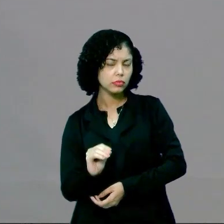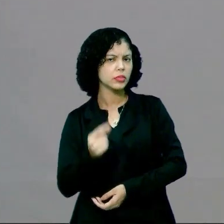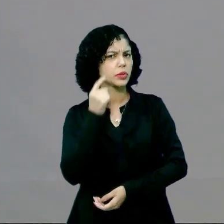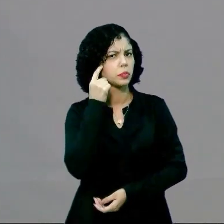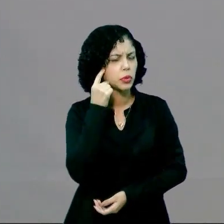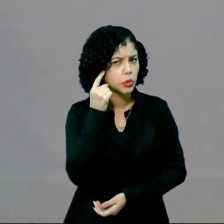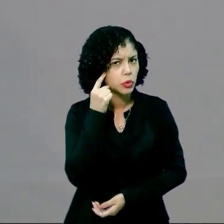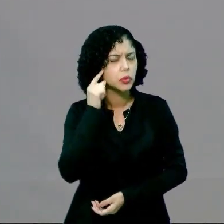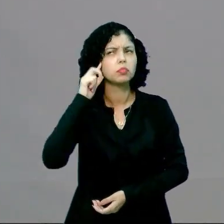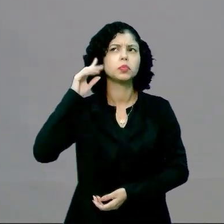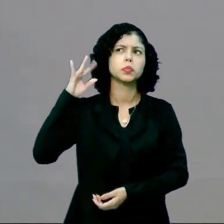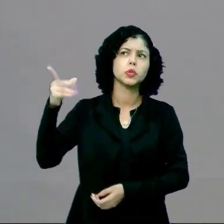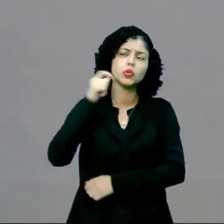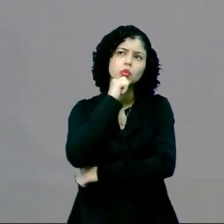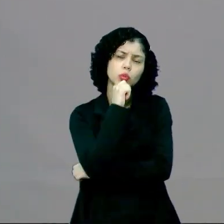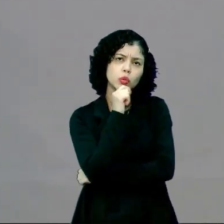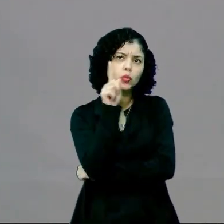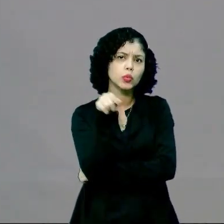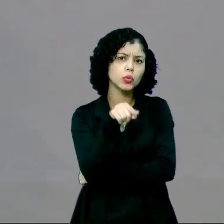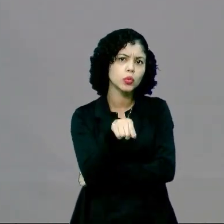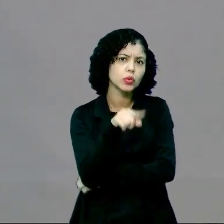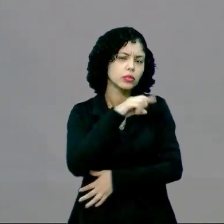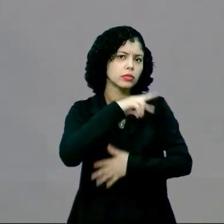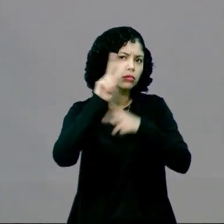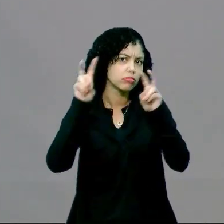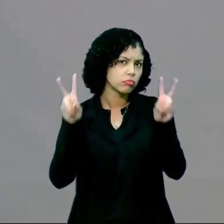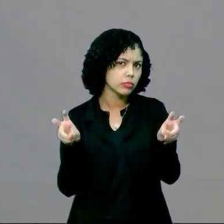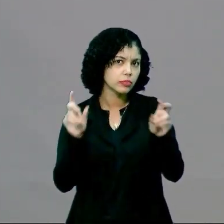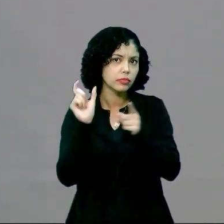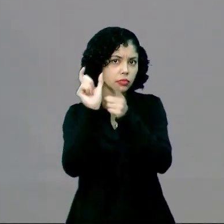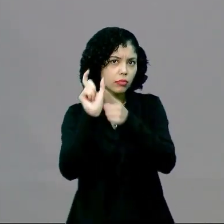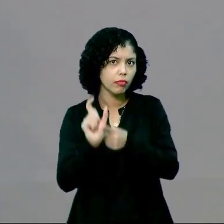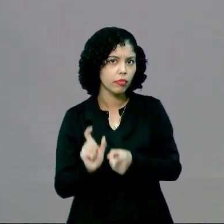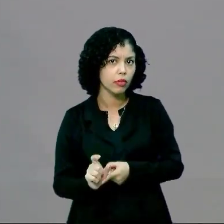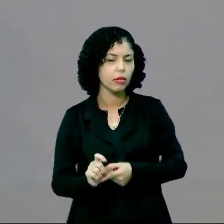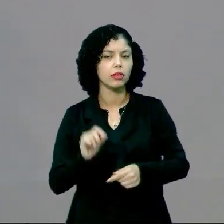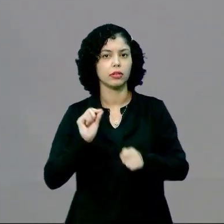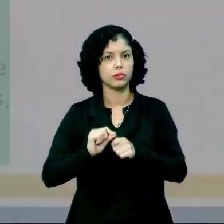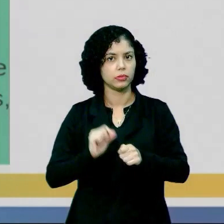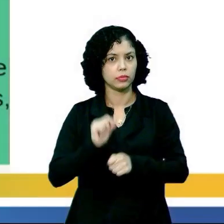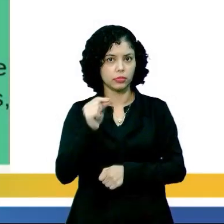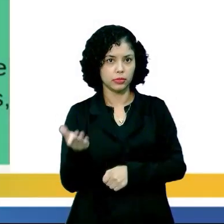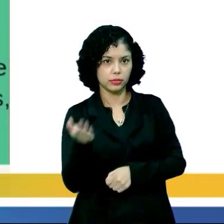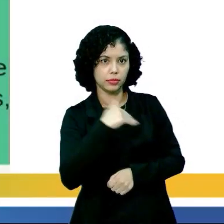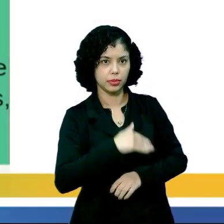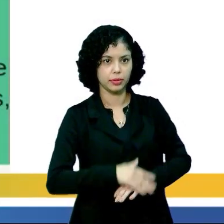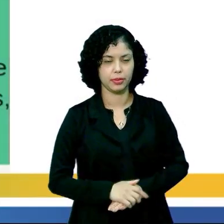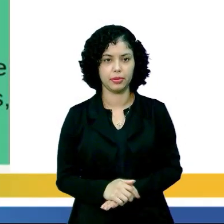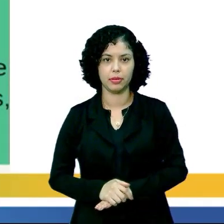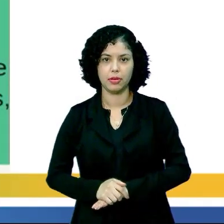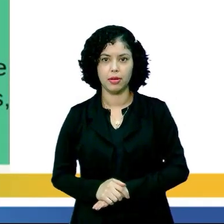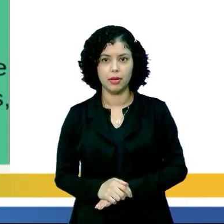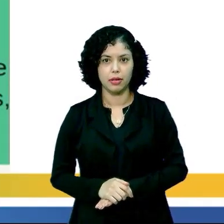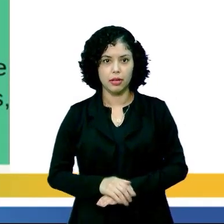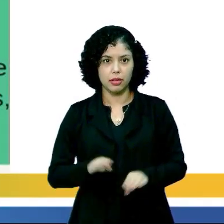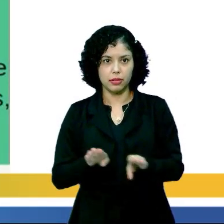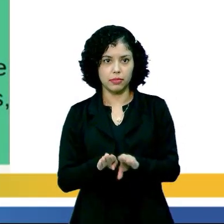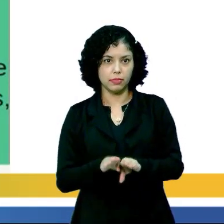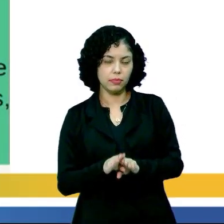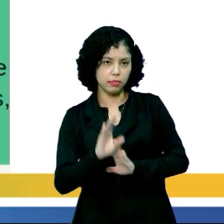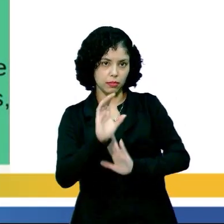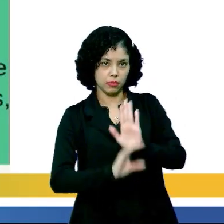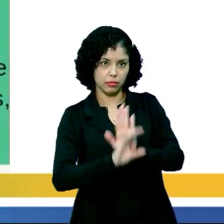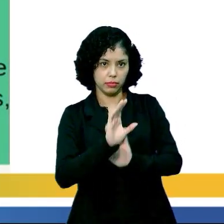parou aí para refletir o que significam esses termos? Se você ainda não fez isso, então vem comigo. O